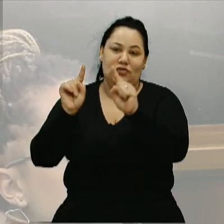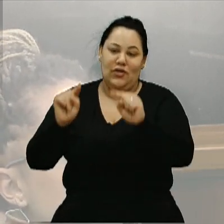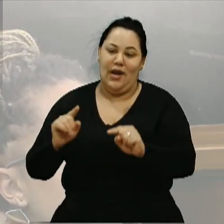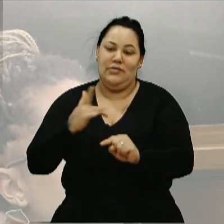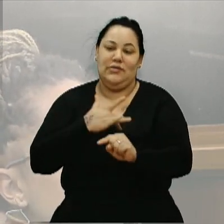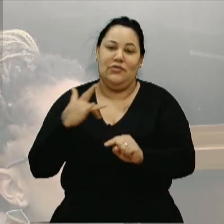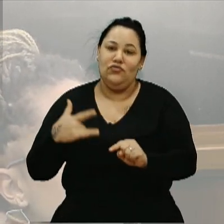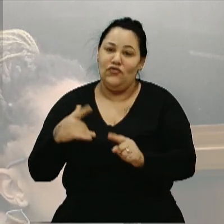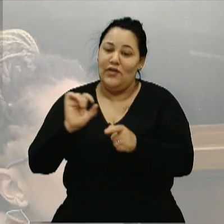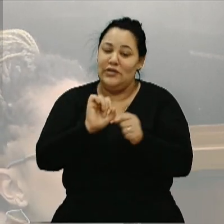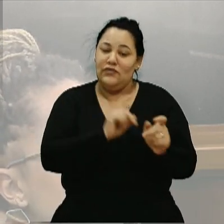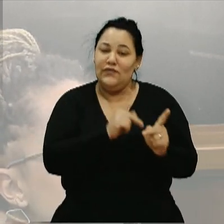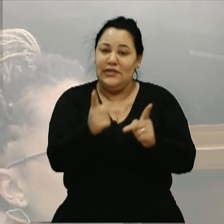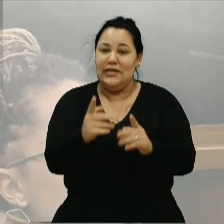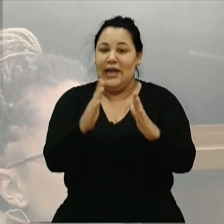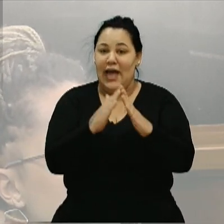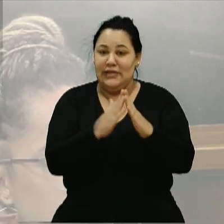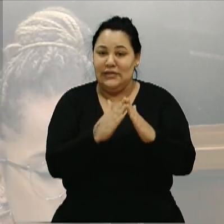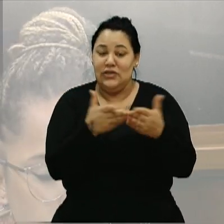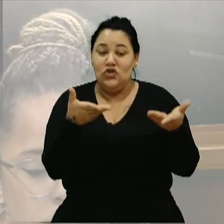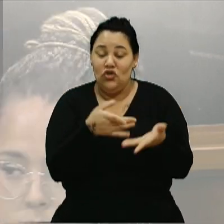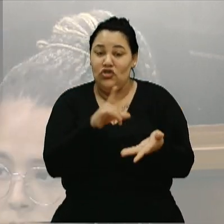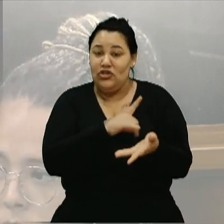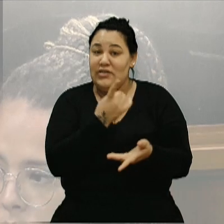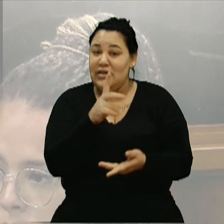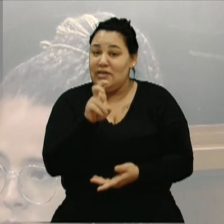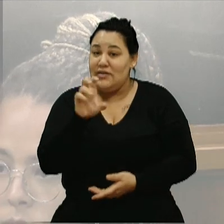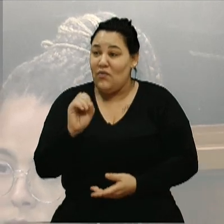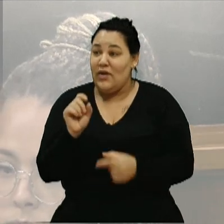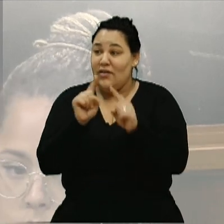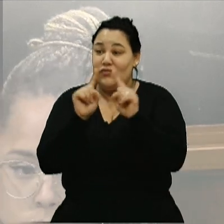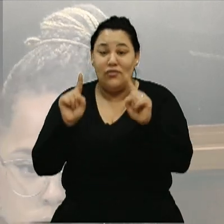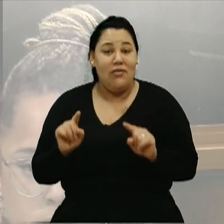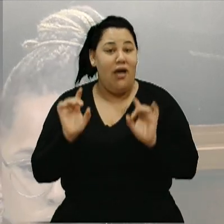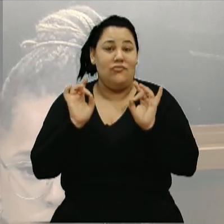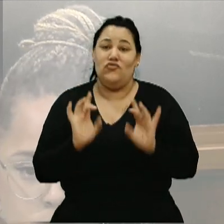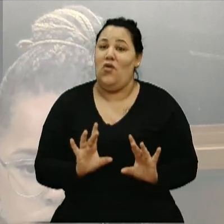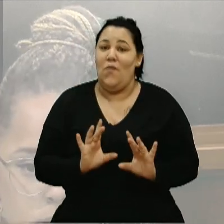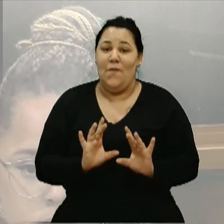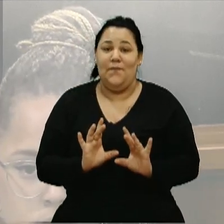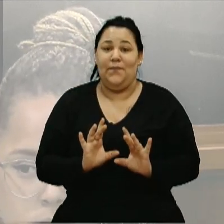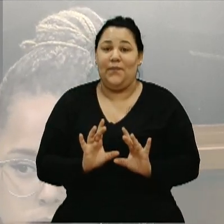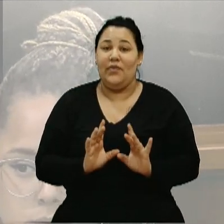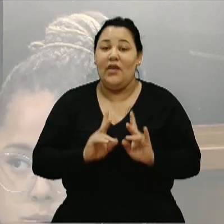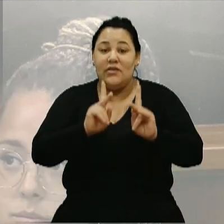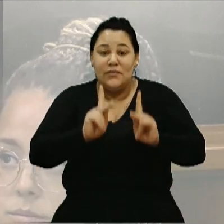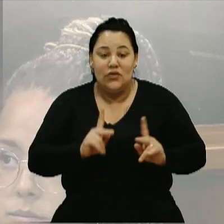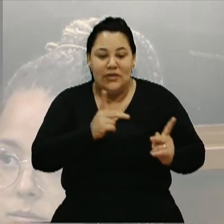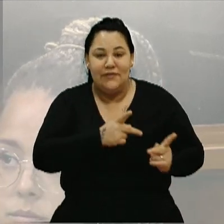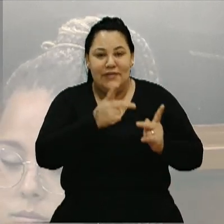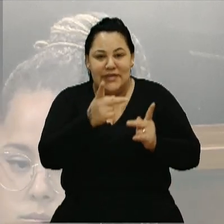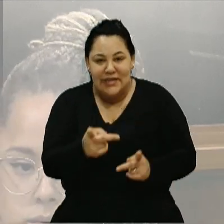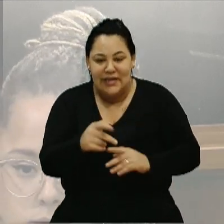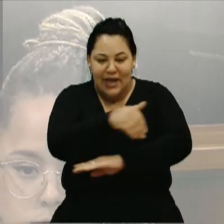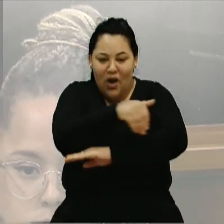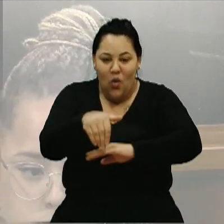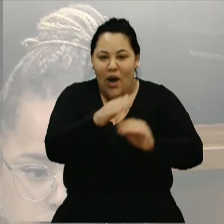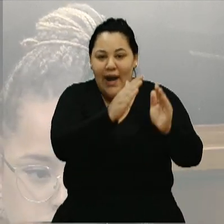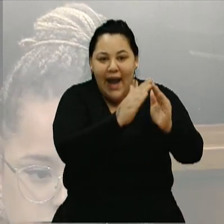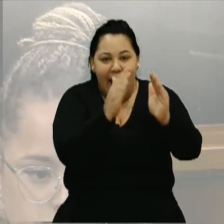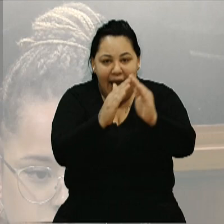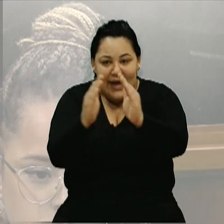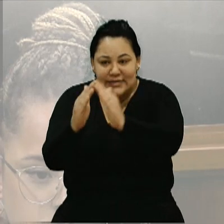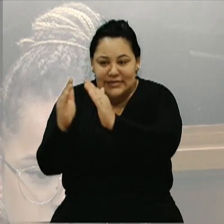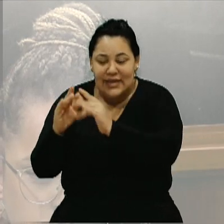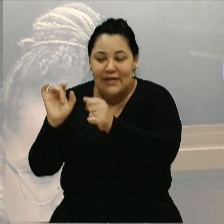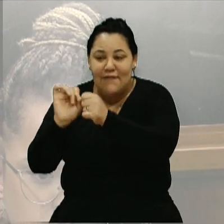mil. E hoje nós temos 150, 150, que também são essas pessoas que visitam as casas, que fazem